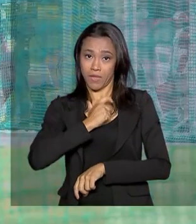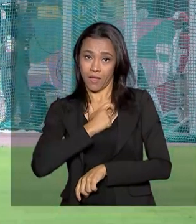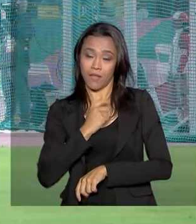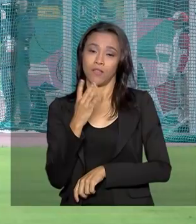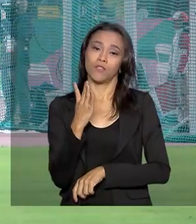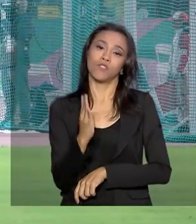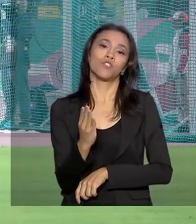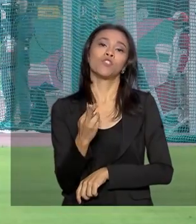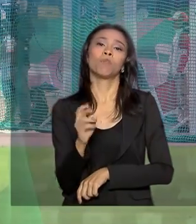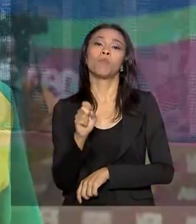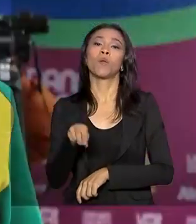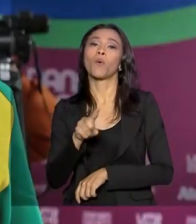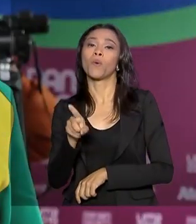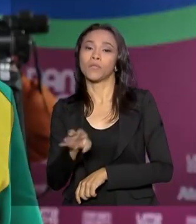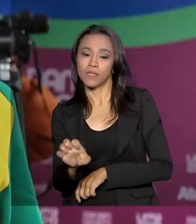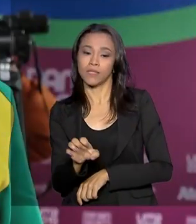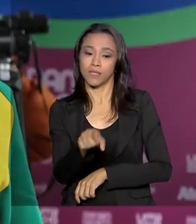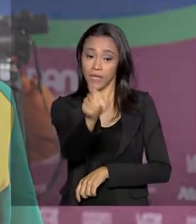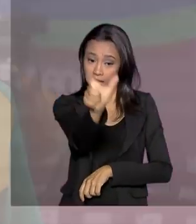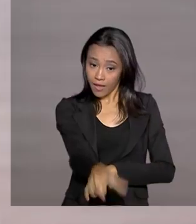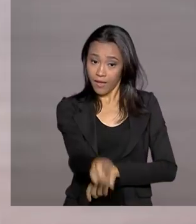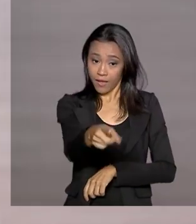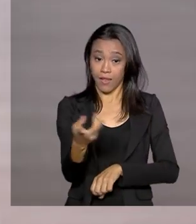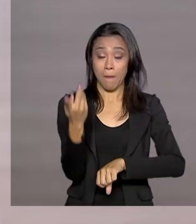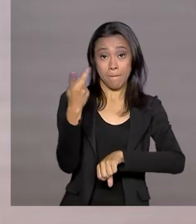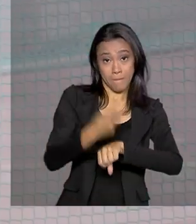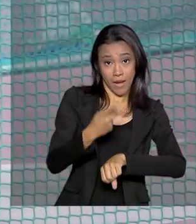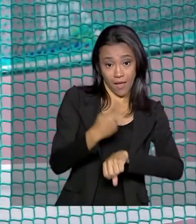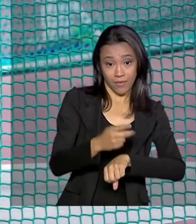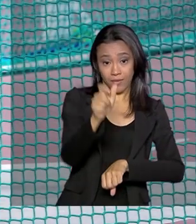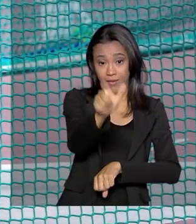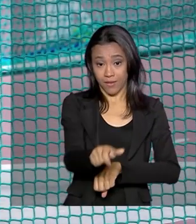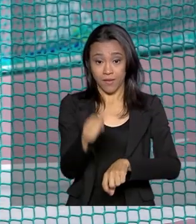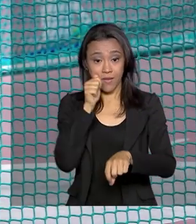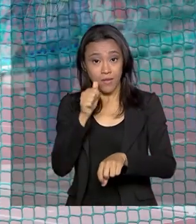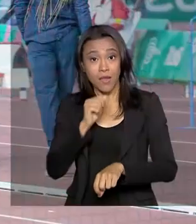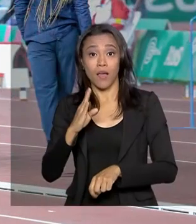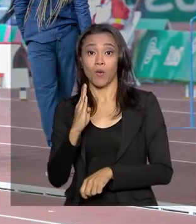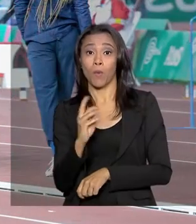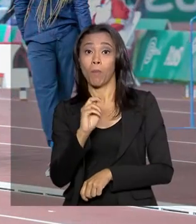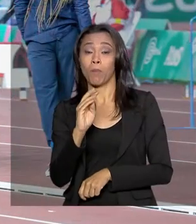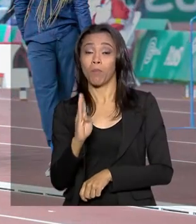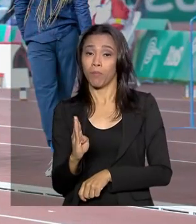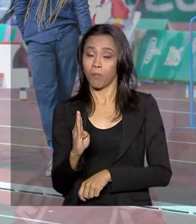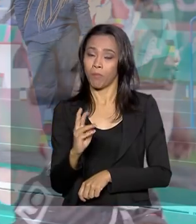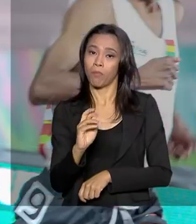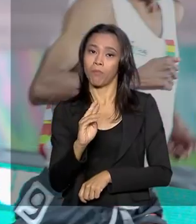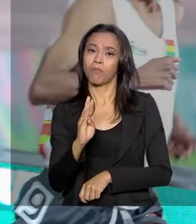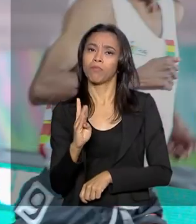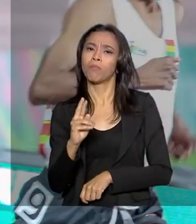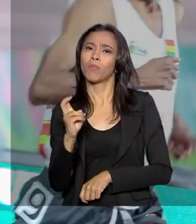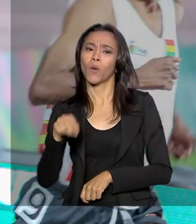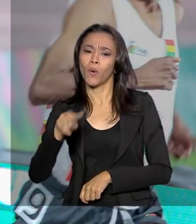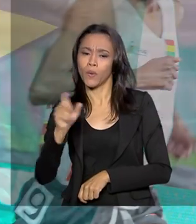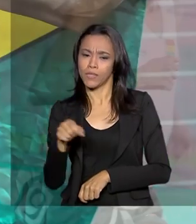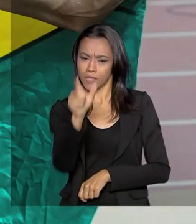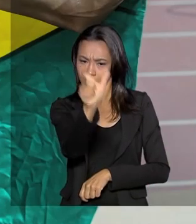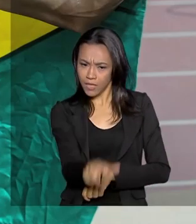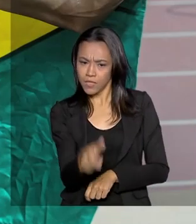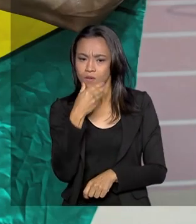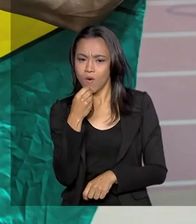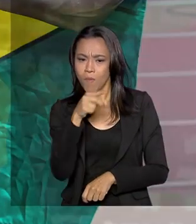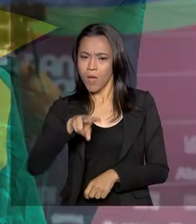disco, Andressa Oliveira ficou com a prata e Fernanda Borges com o bronze. Nos 5 mil metros, Alto Belli Santos